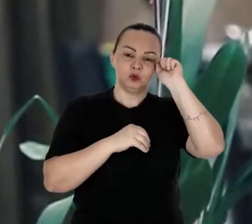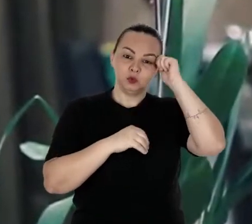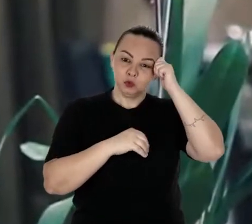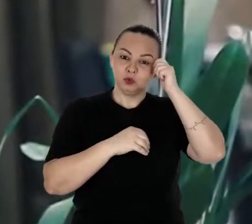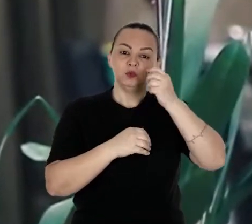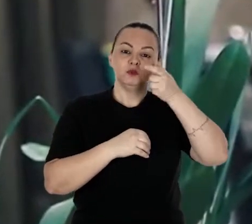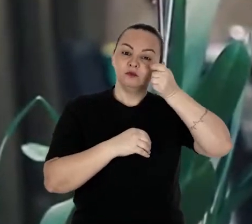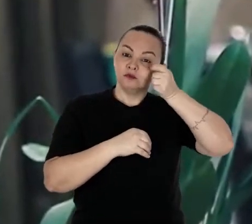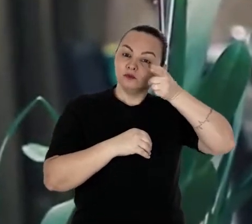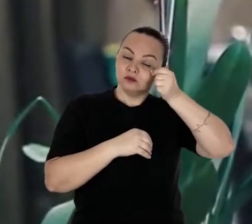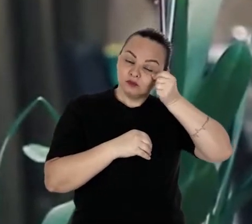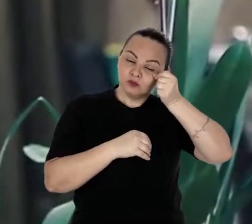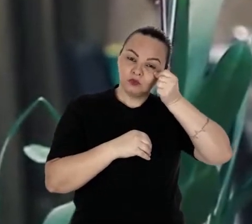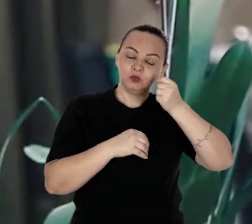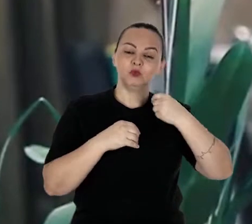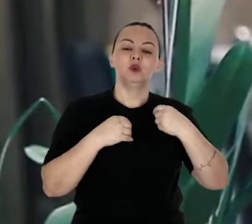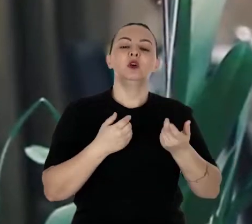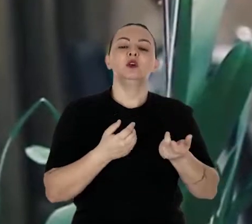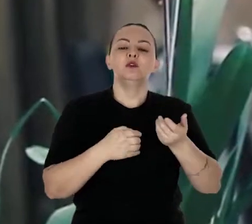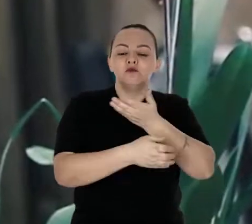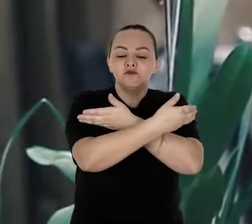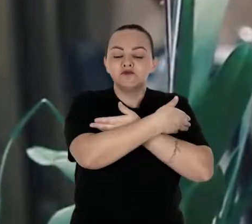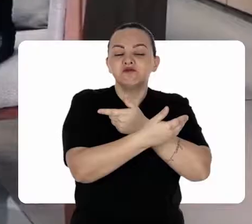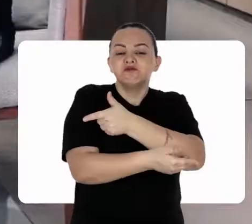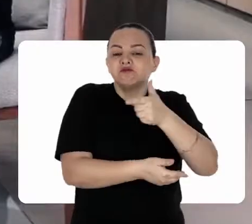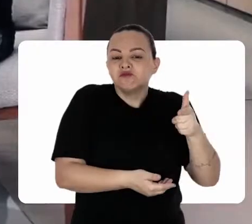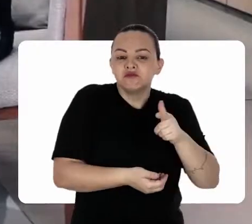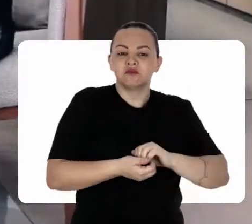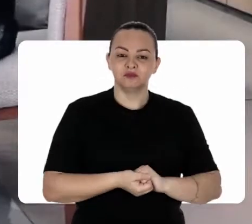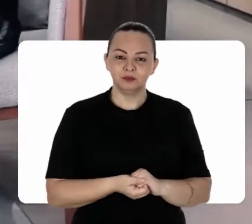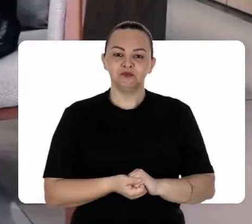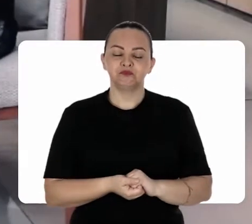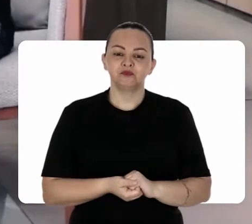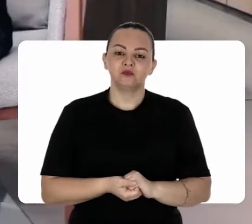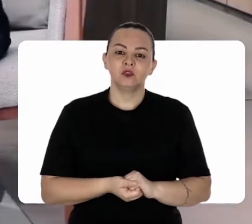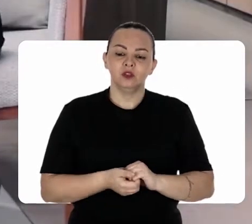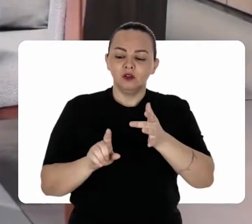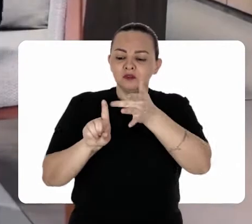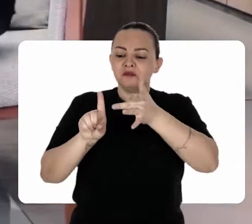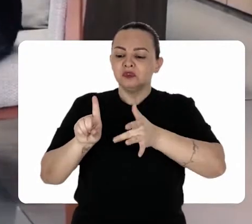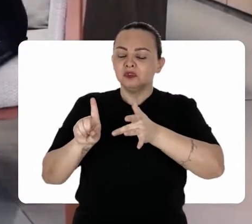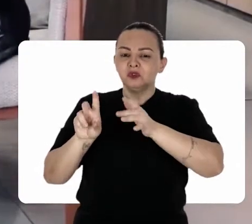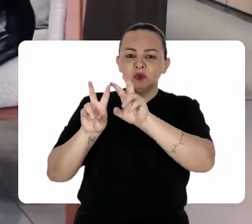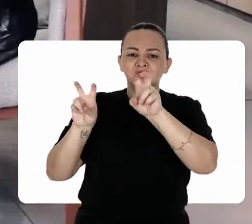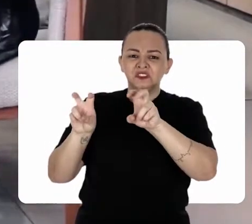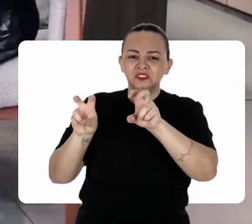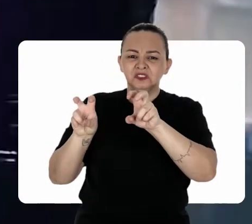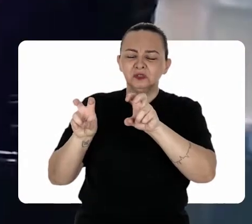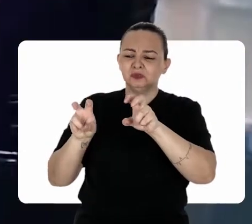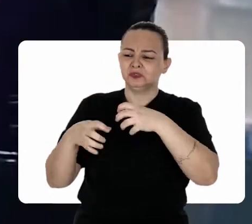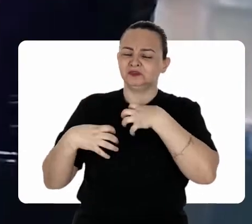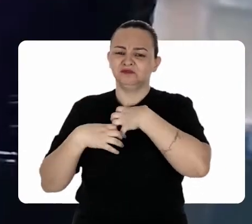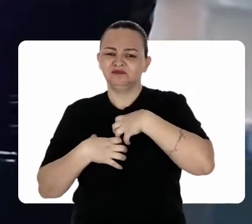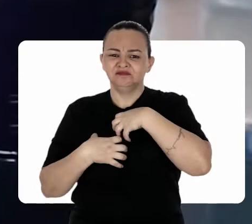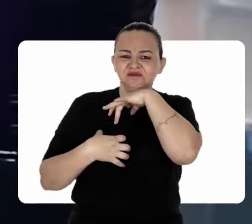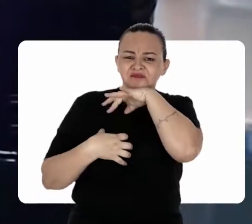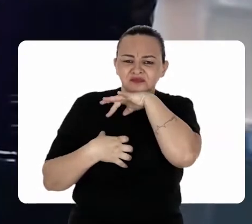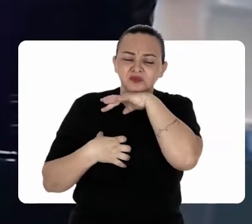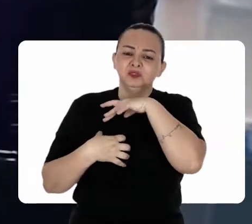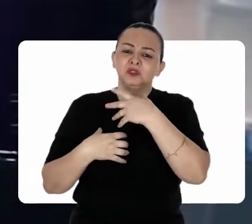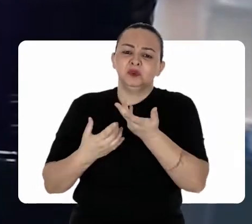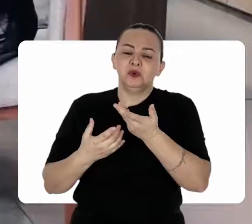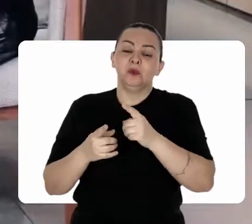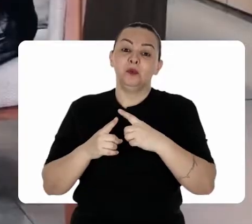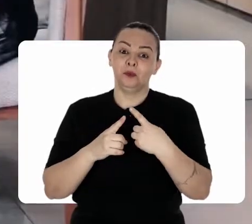usa óculos de grau e roupa jeans e não tem os braços. Capacitismo é um assunto tão espinhoso quanto este cacto,